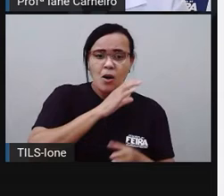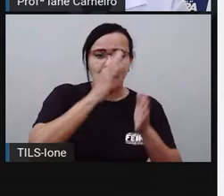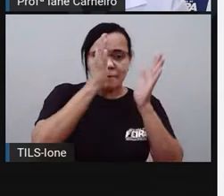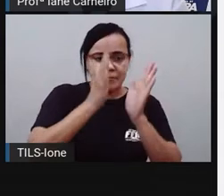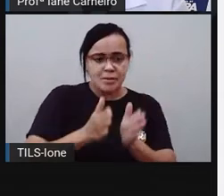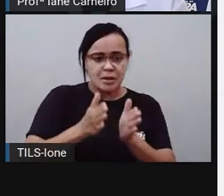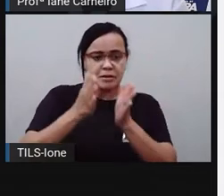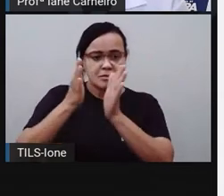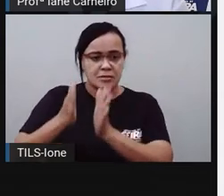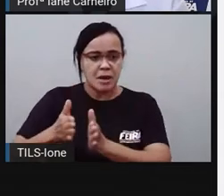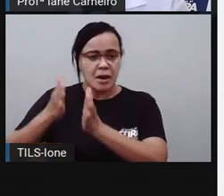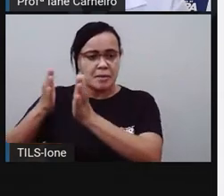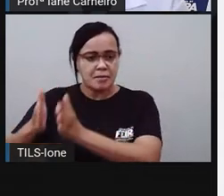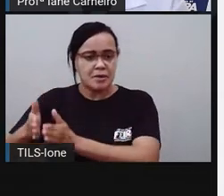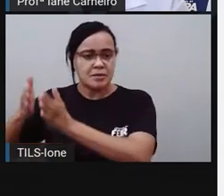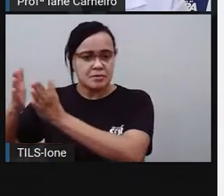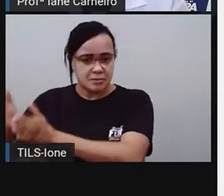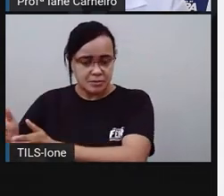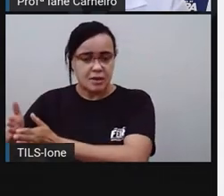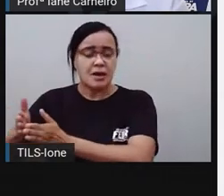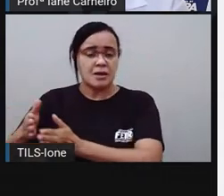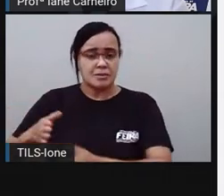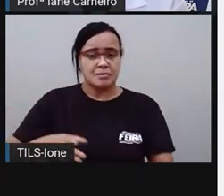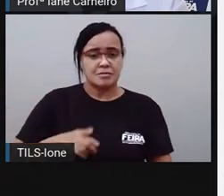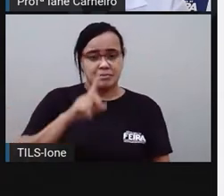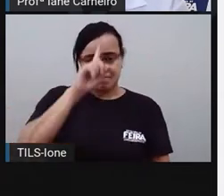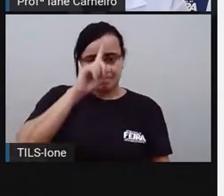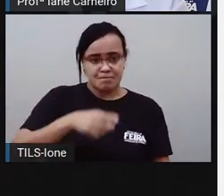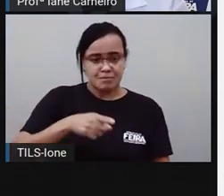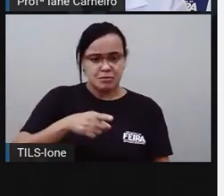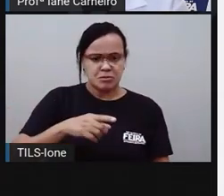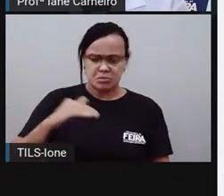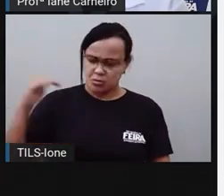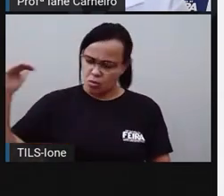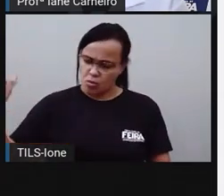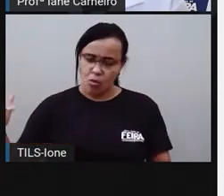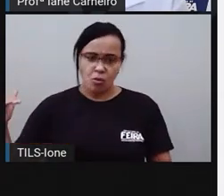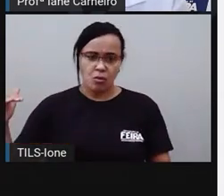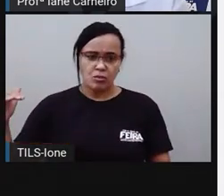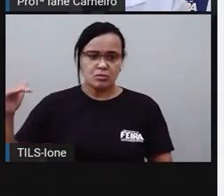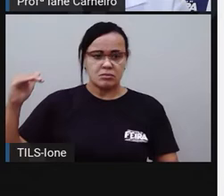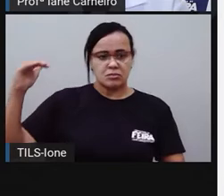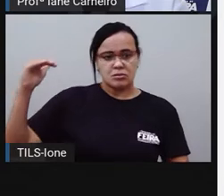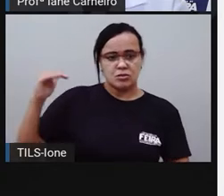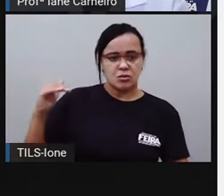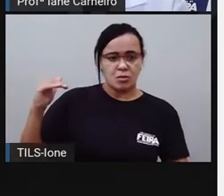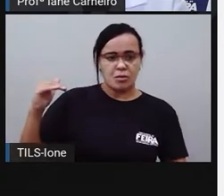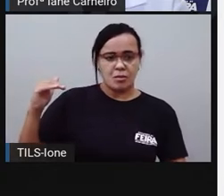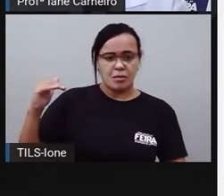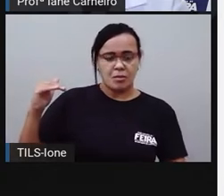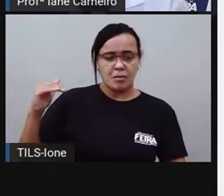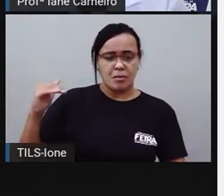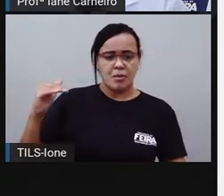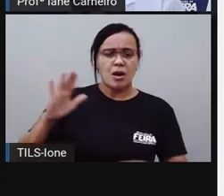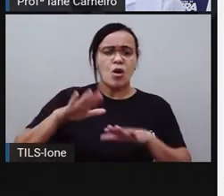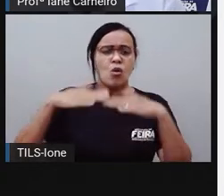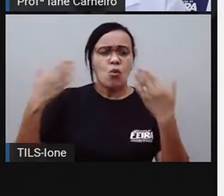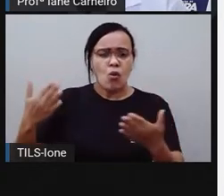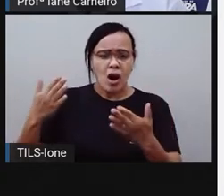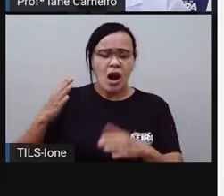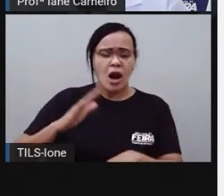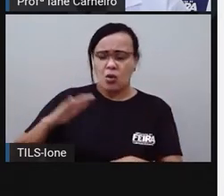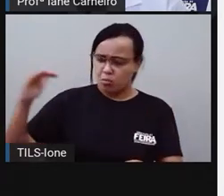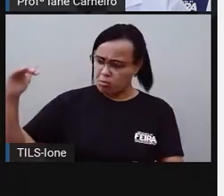ordem aqui, ó. Esse comando. Do mais baixo. Começando do mais baixo. Qual animal desses aqui é o mais